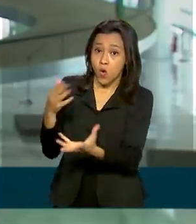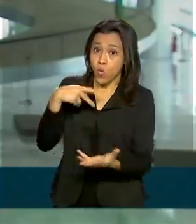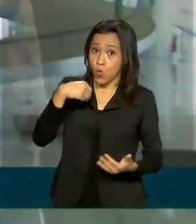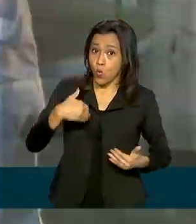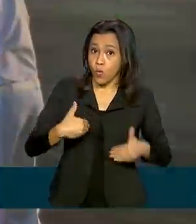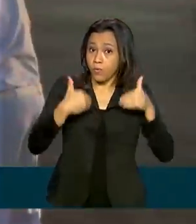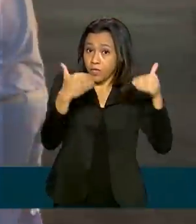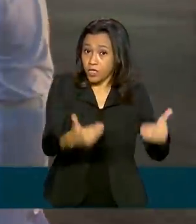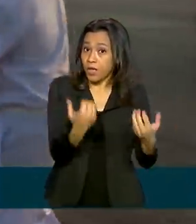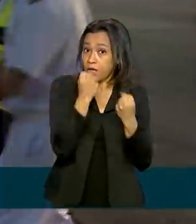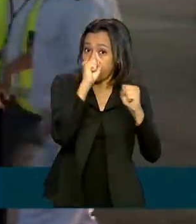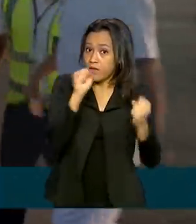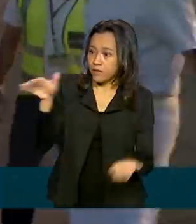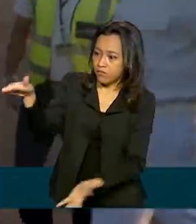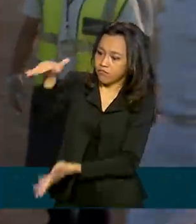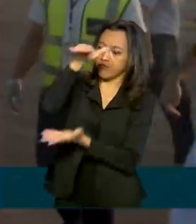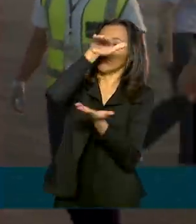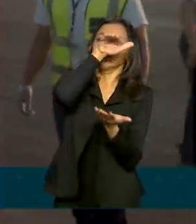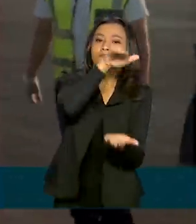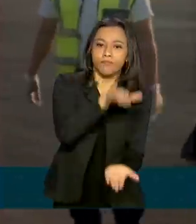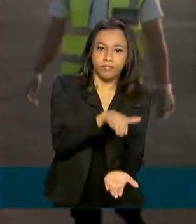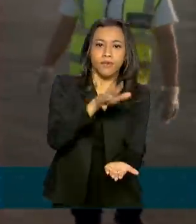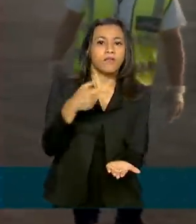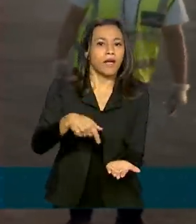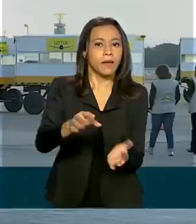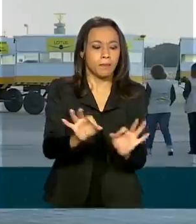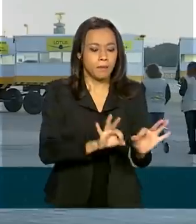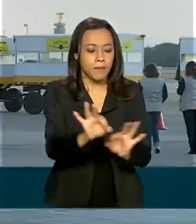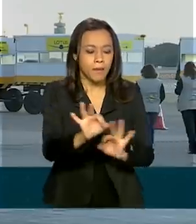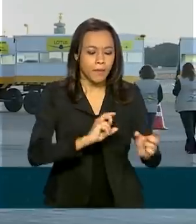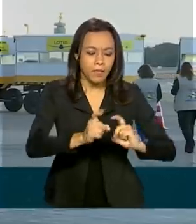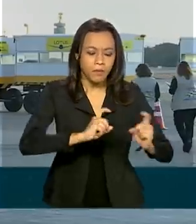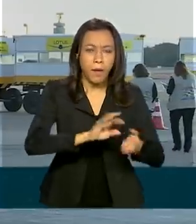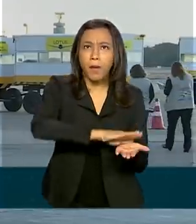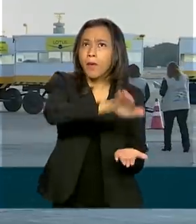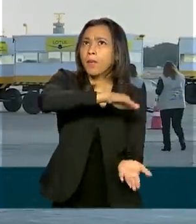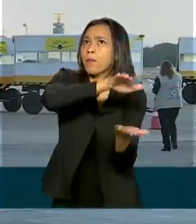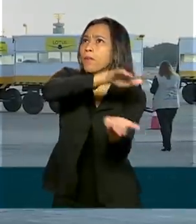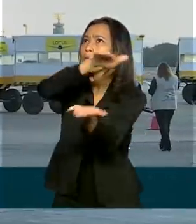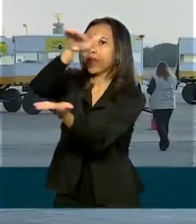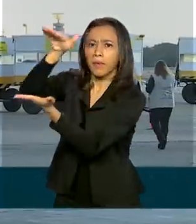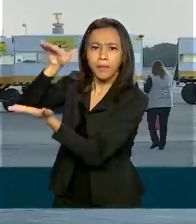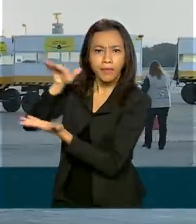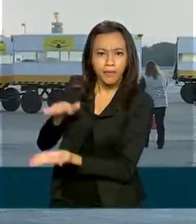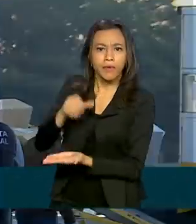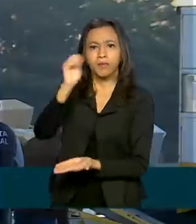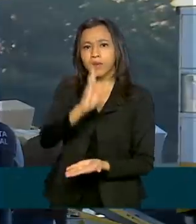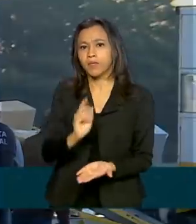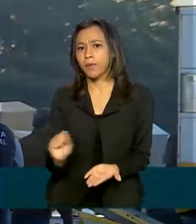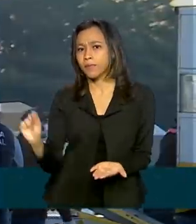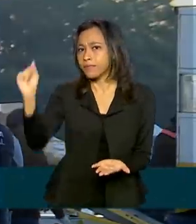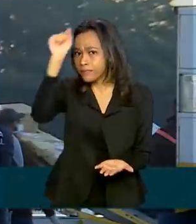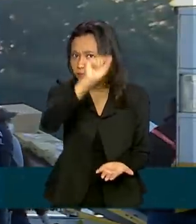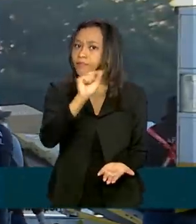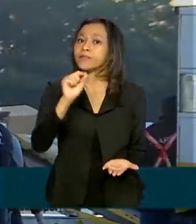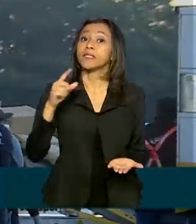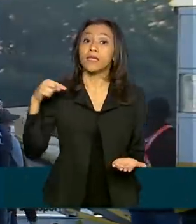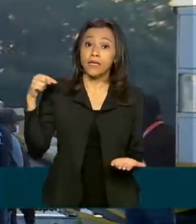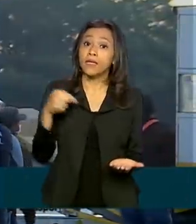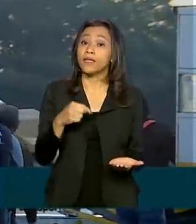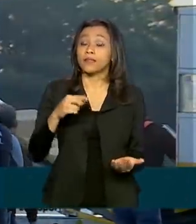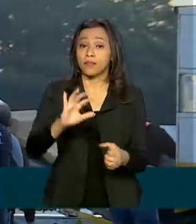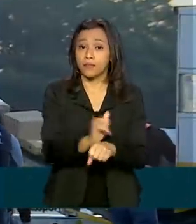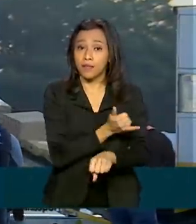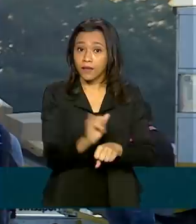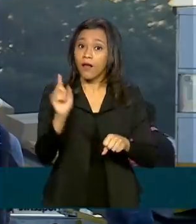e vai cuidar da logística para que depois o Ministério da Saúde faça a distribuição. A ação faz parte da